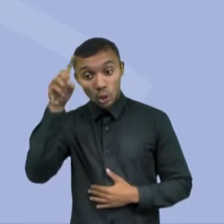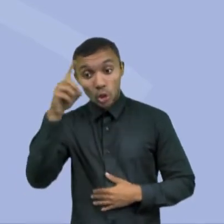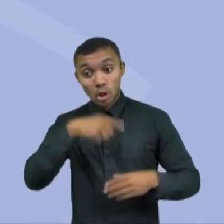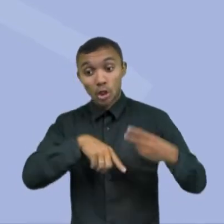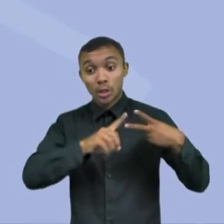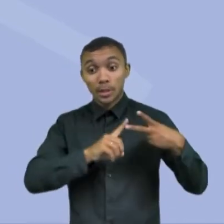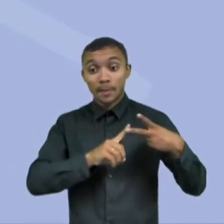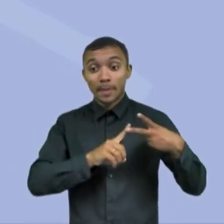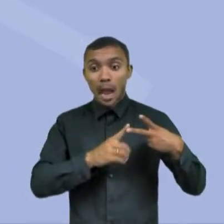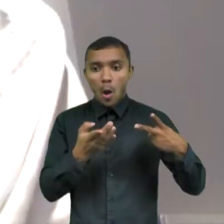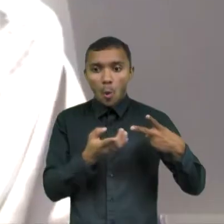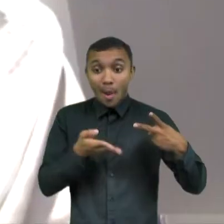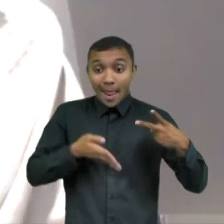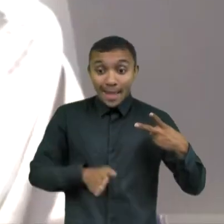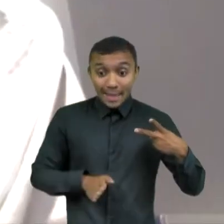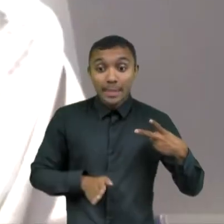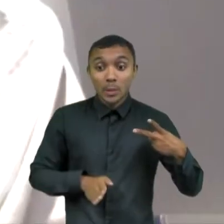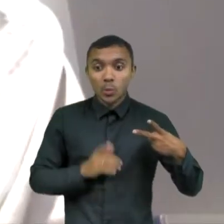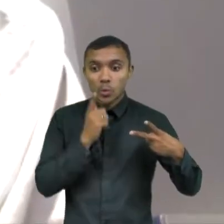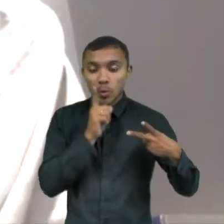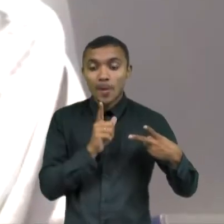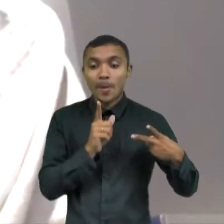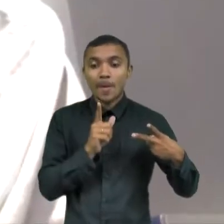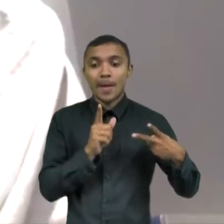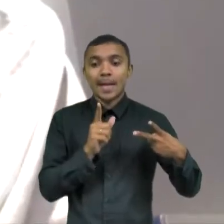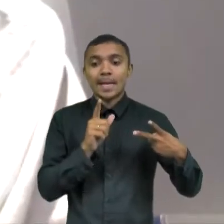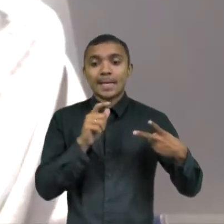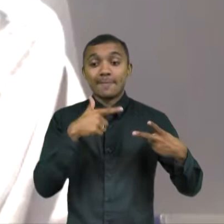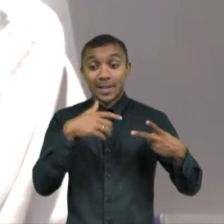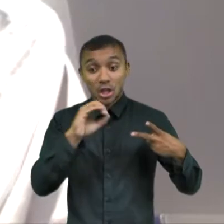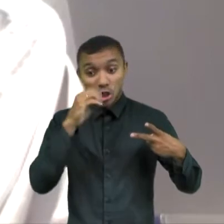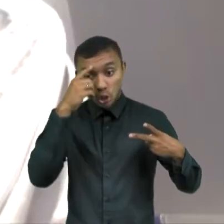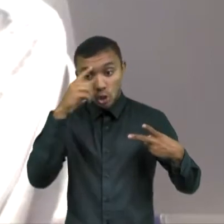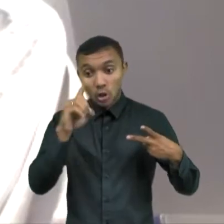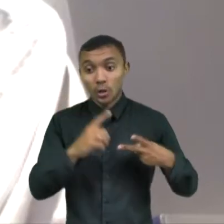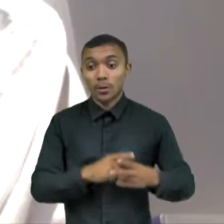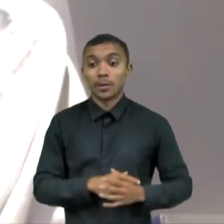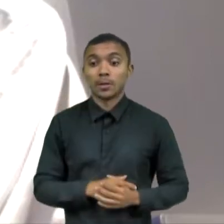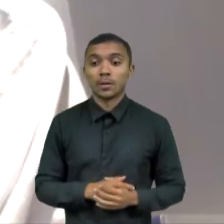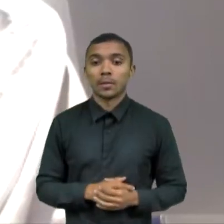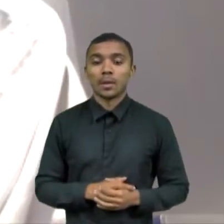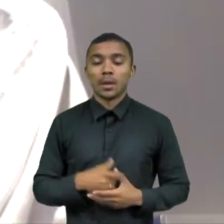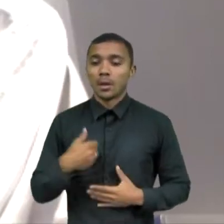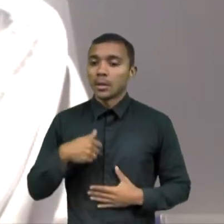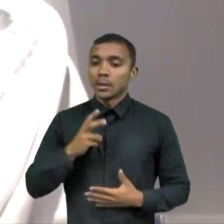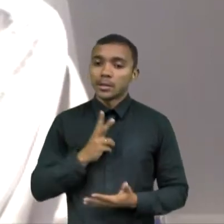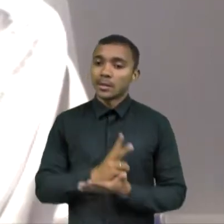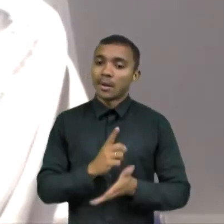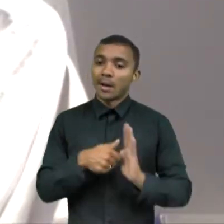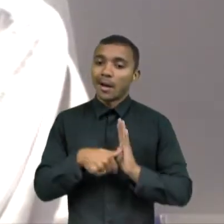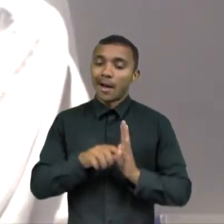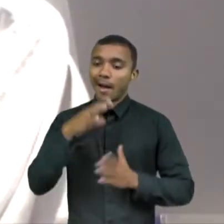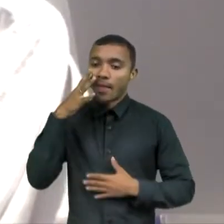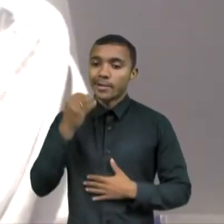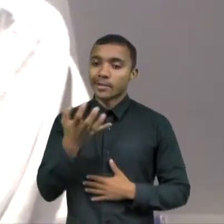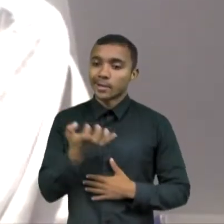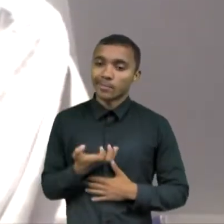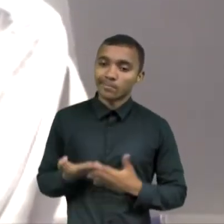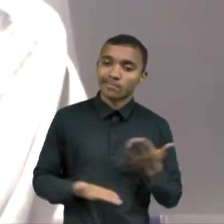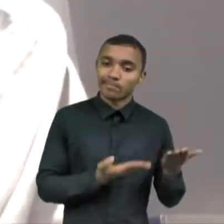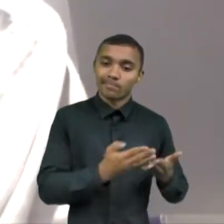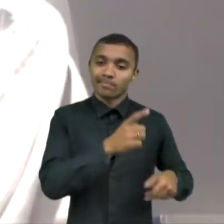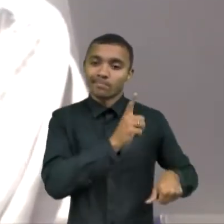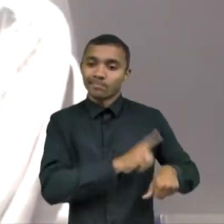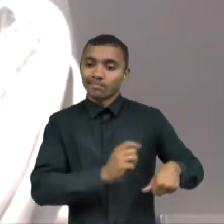30 dias de licença. Eu sempre quis participar muito da fase de desenvolvimento delas. Isso foi uma questão